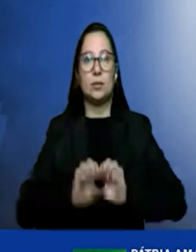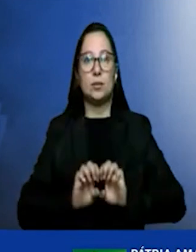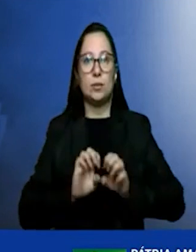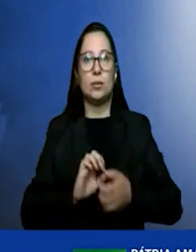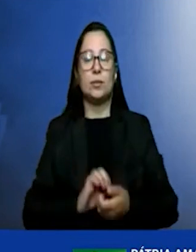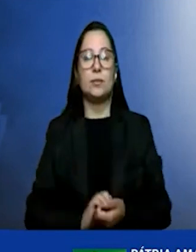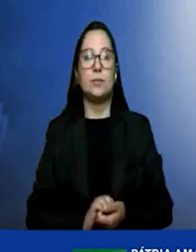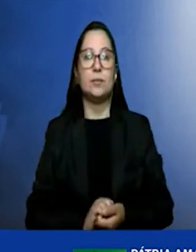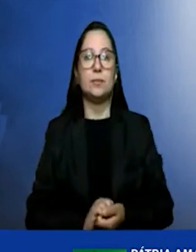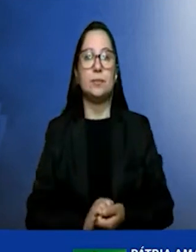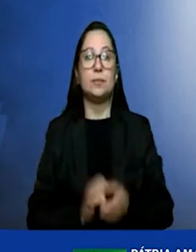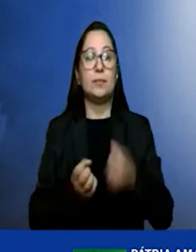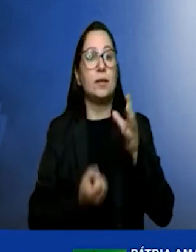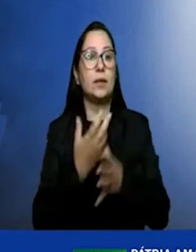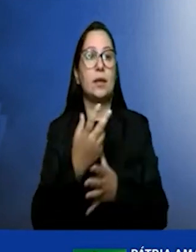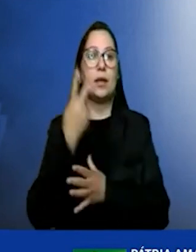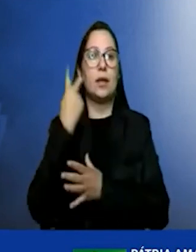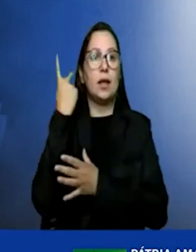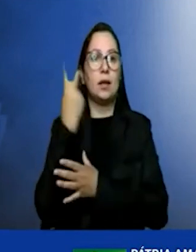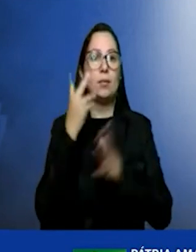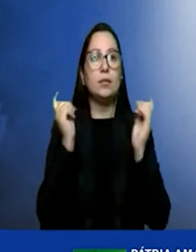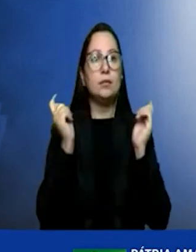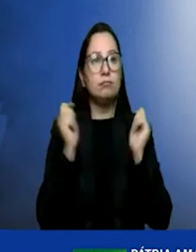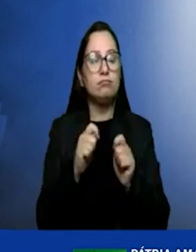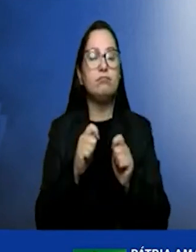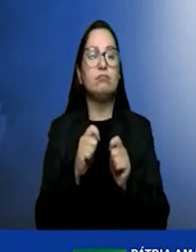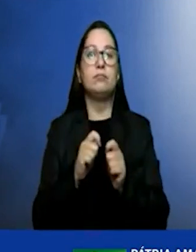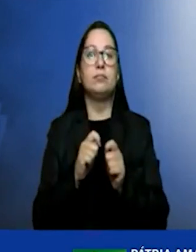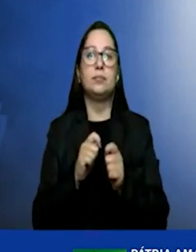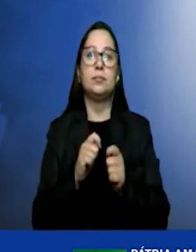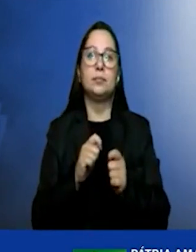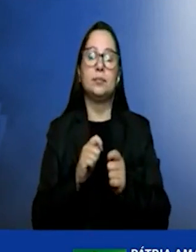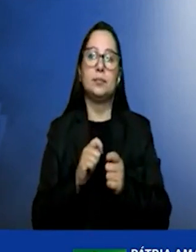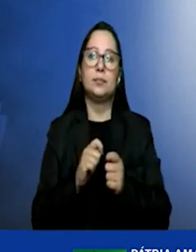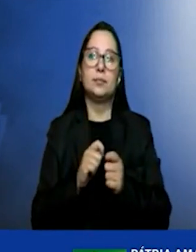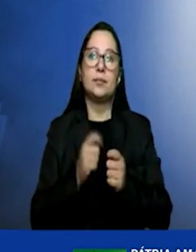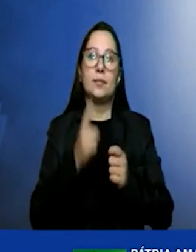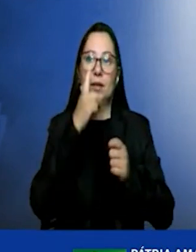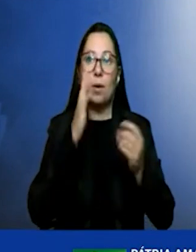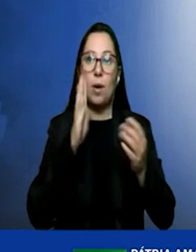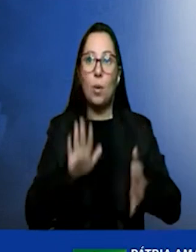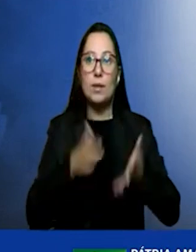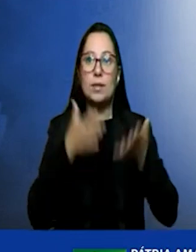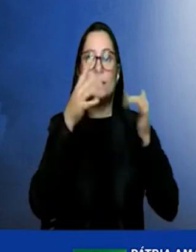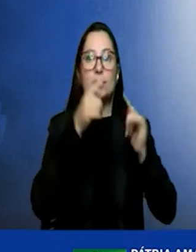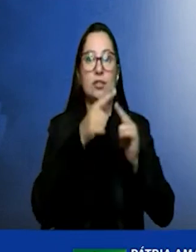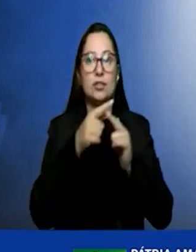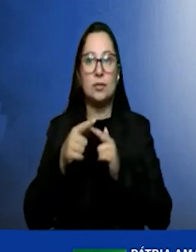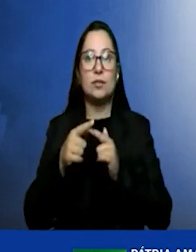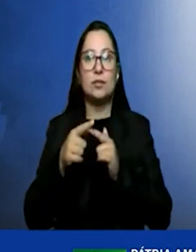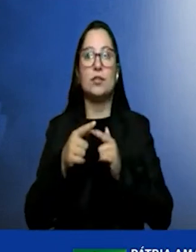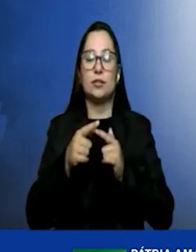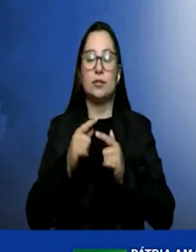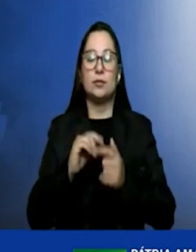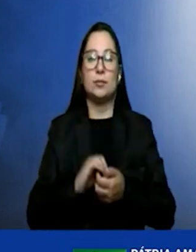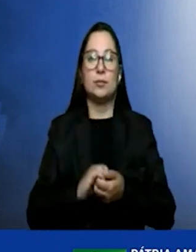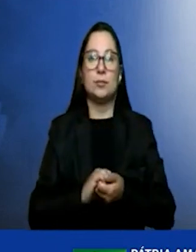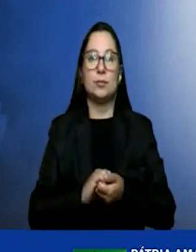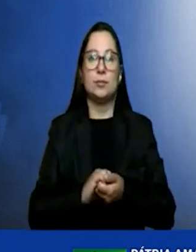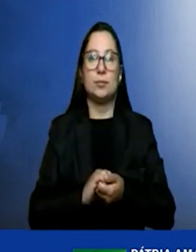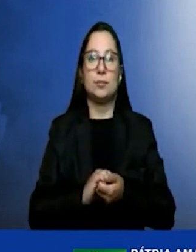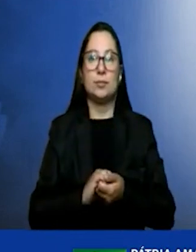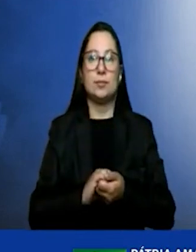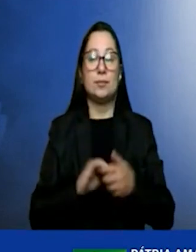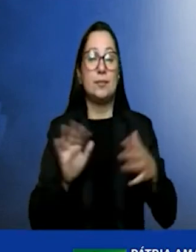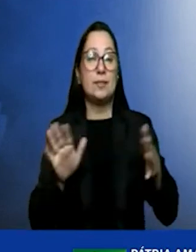de criar políticas efetivamente que, de alguma maneira, incentivem esse tipo de... Promovam, mais do que incentivar, que talvez seja uma